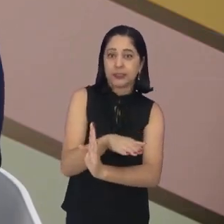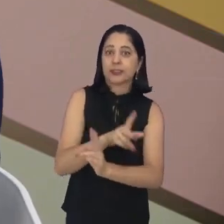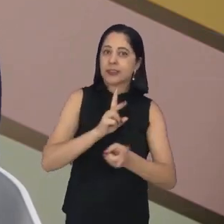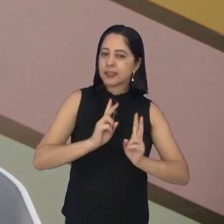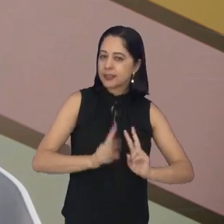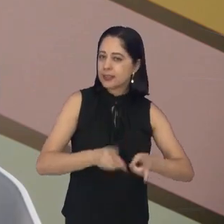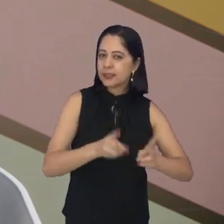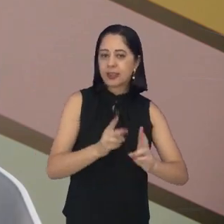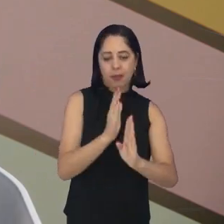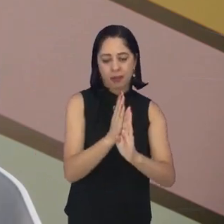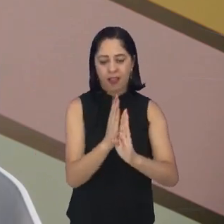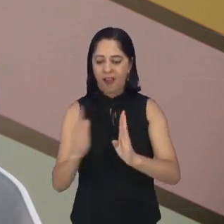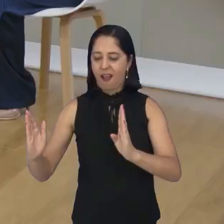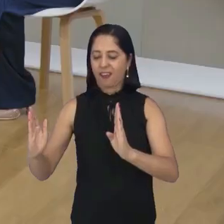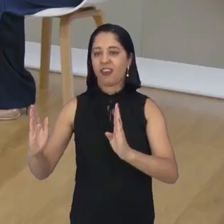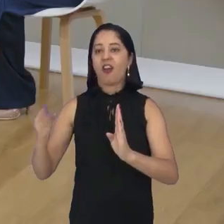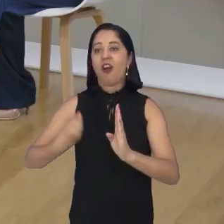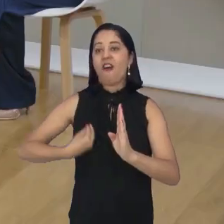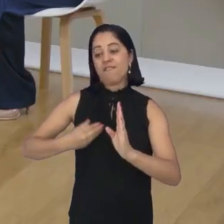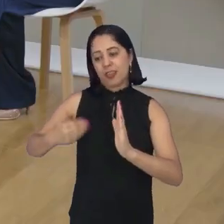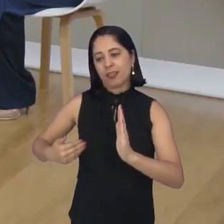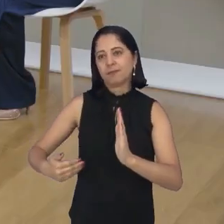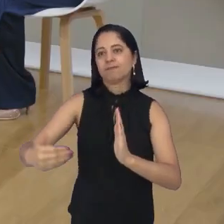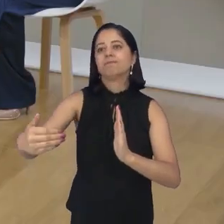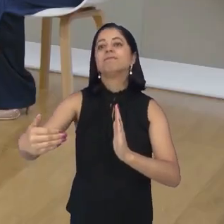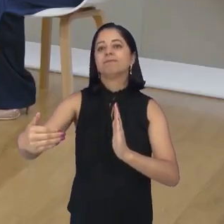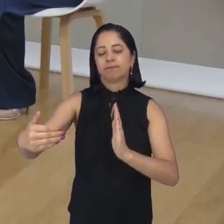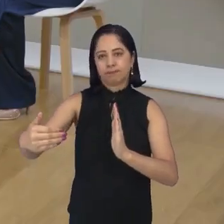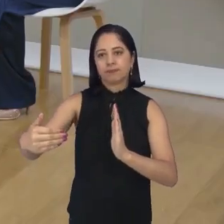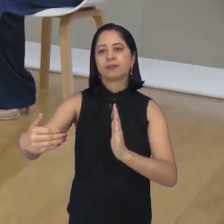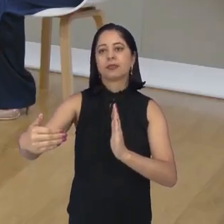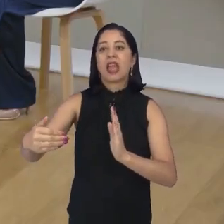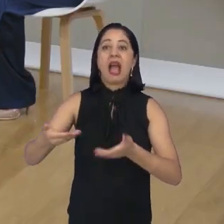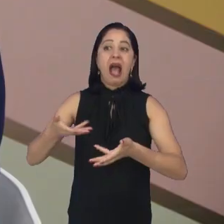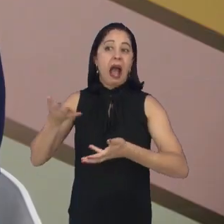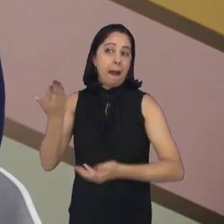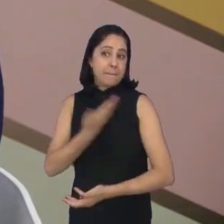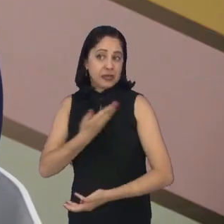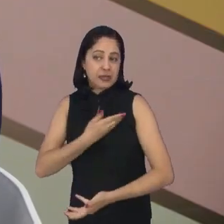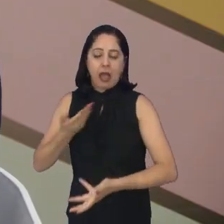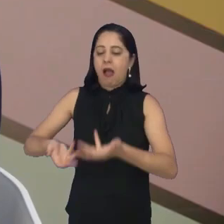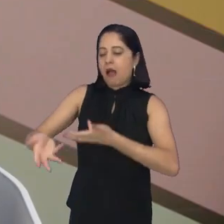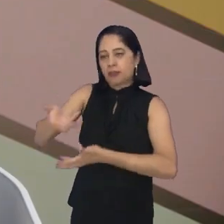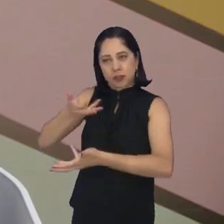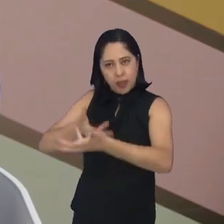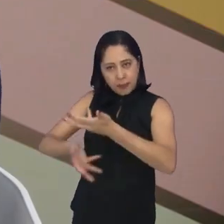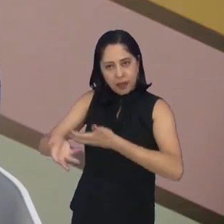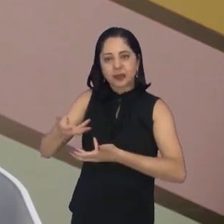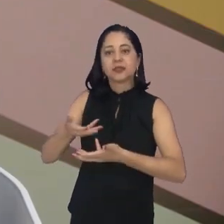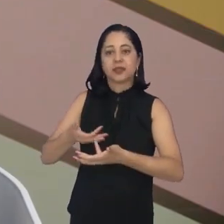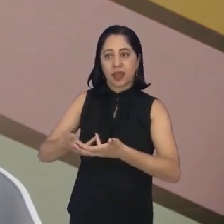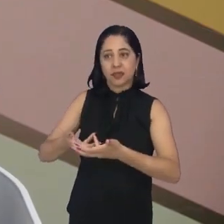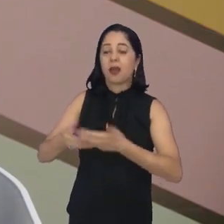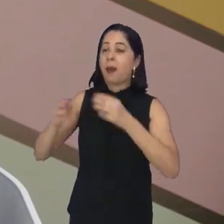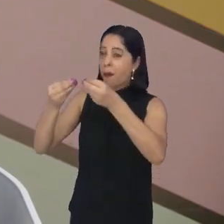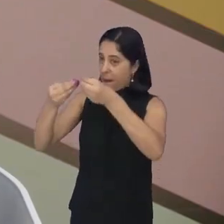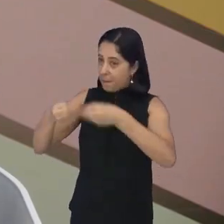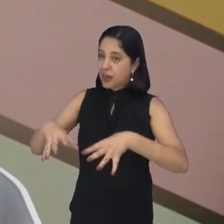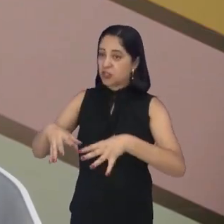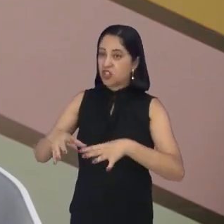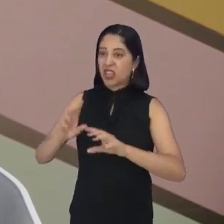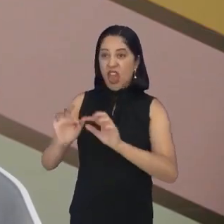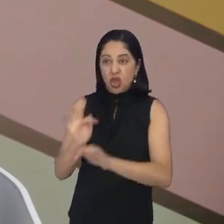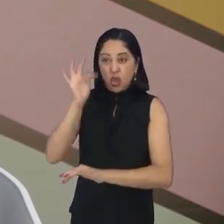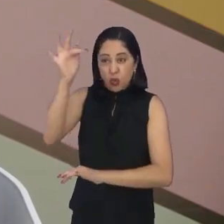relacionamento, ela leva. Acaba refletindo aí na vida, né? Exatamente. Nas amizades, nos relacionamentos. Entendi. E mais tarde, quando ela for